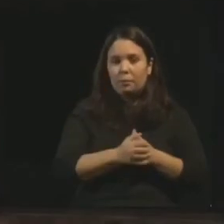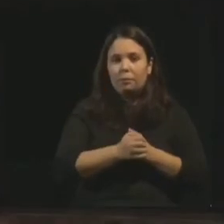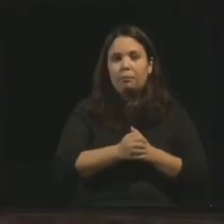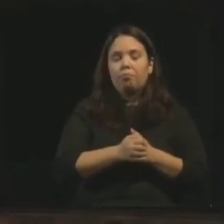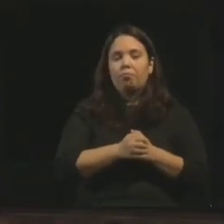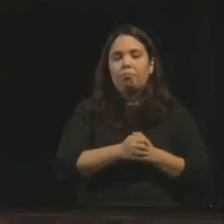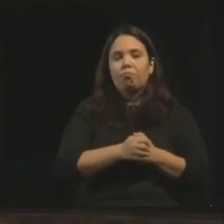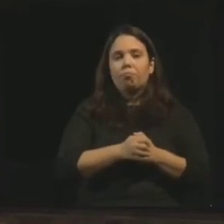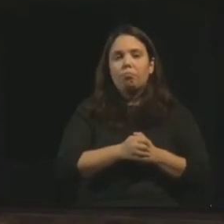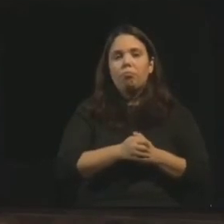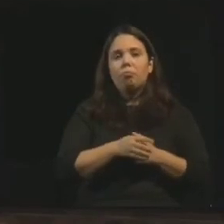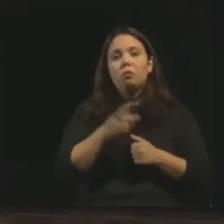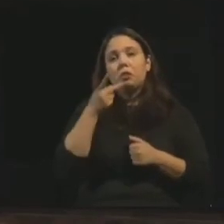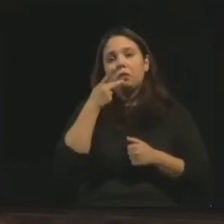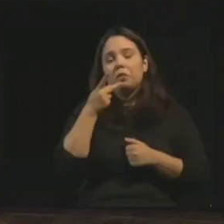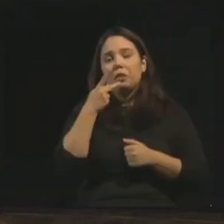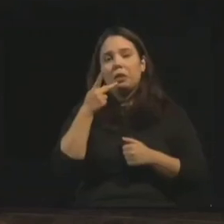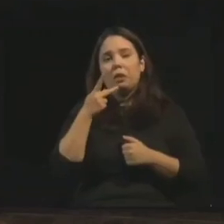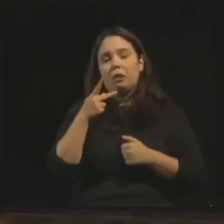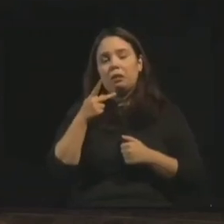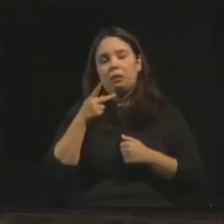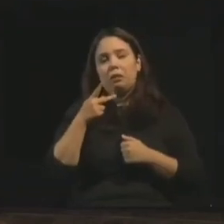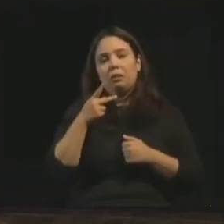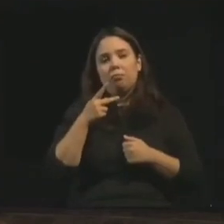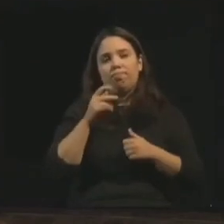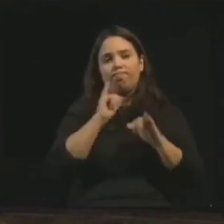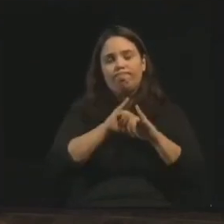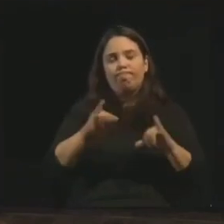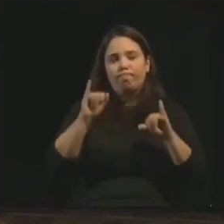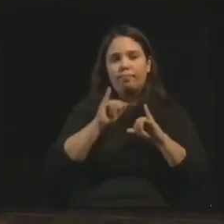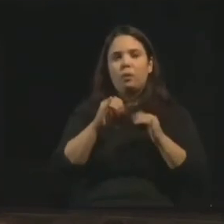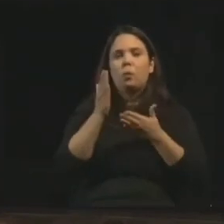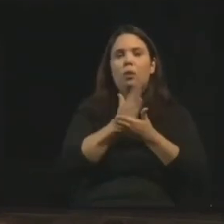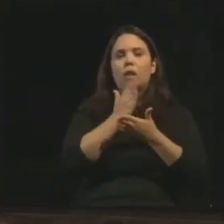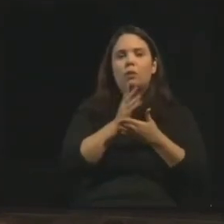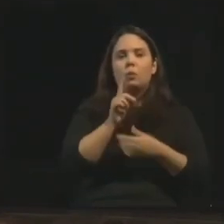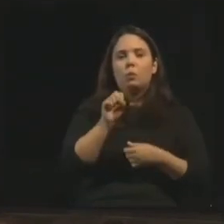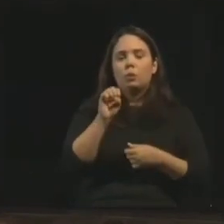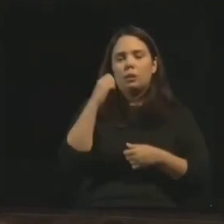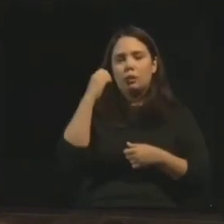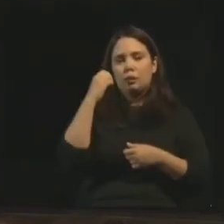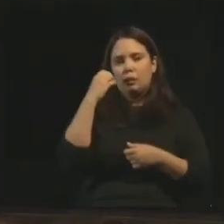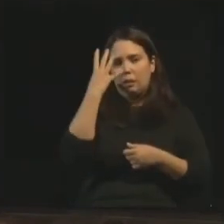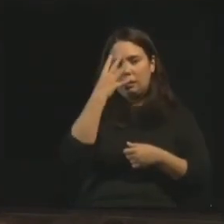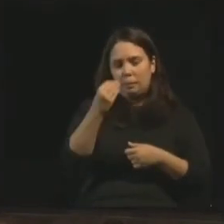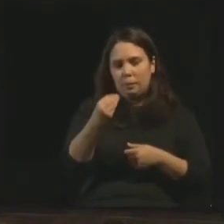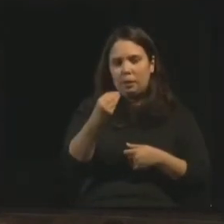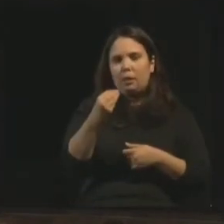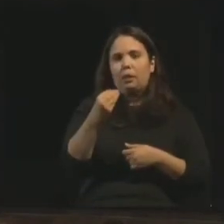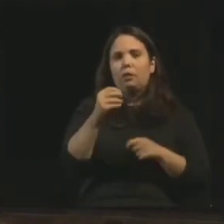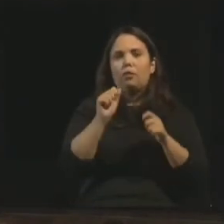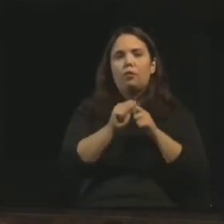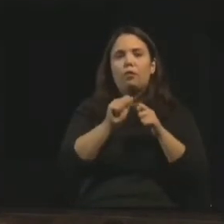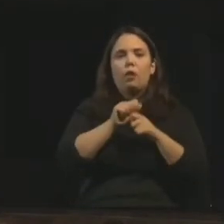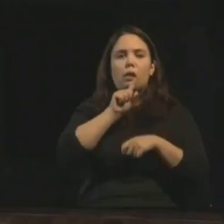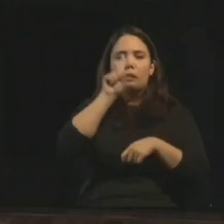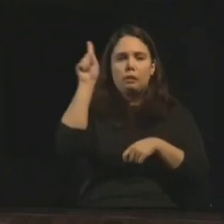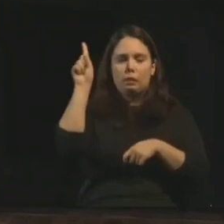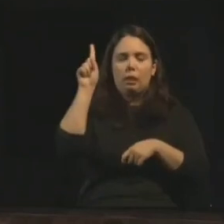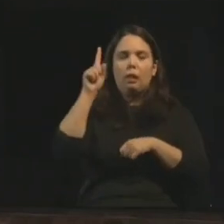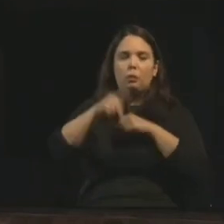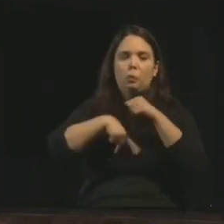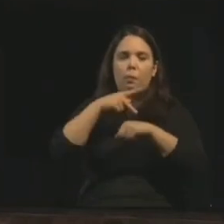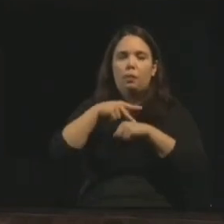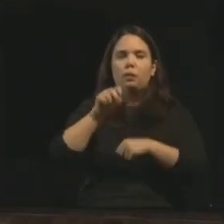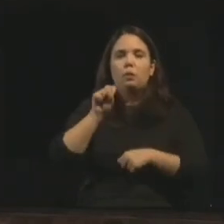Diz-nos, Evandro Noleto, na palestra do lançamento do Livro dos Espíritos, feita inclusive na Suíça, um trabalho belíssimo, uma